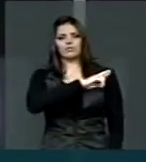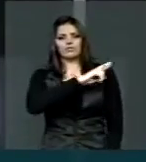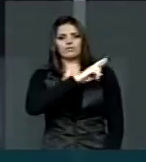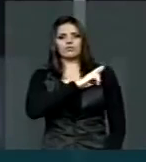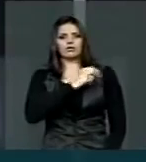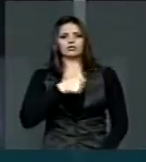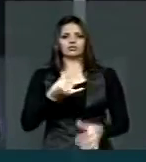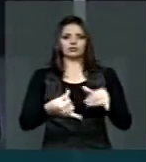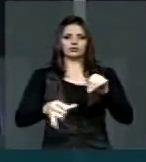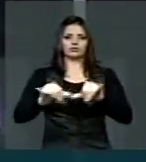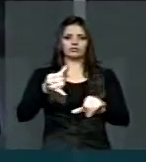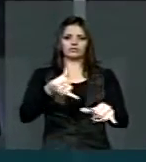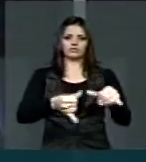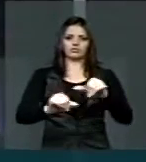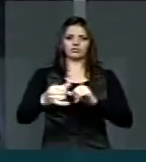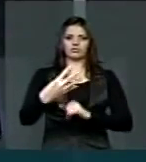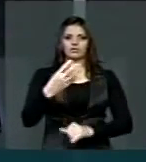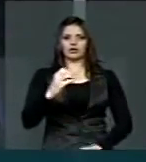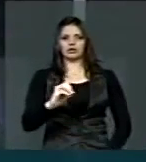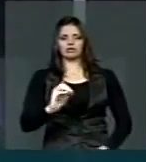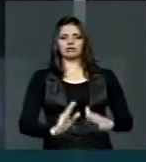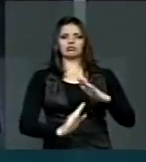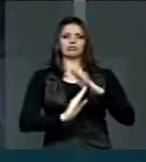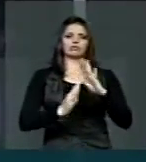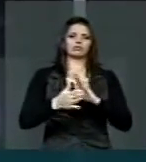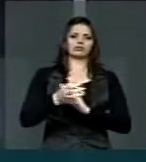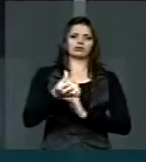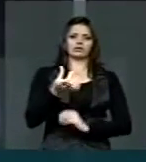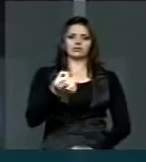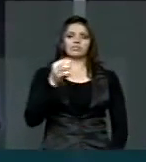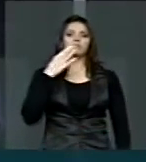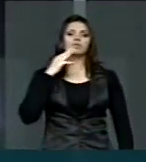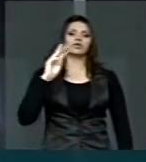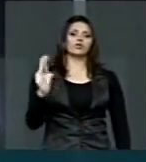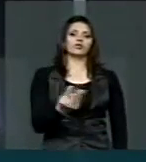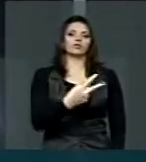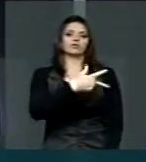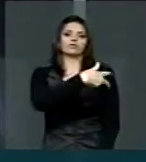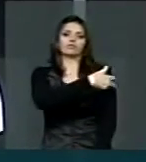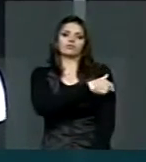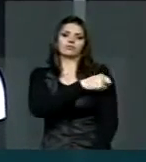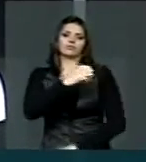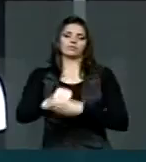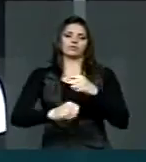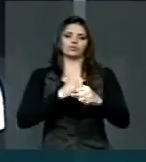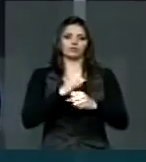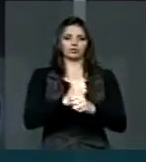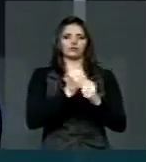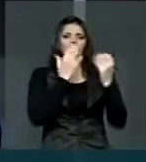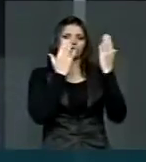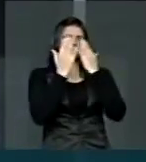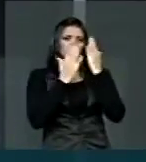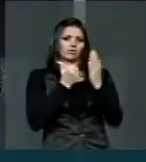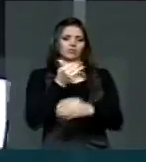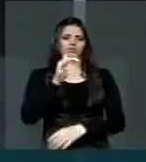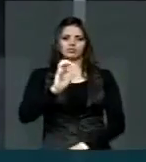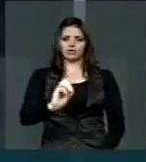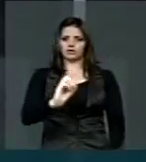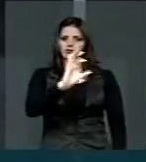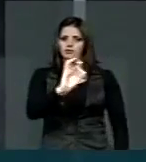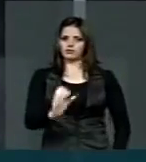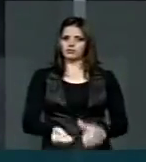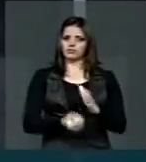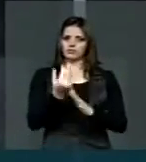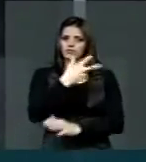produção de 40 a 60 milhões de doses por ano, o corresponde a 10% da produção mundial.